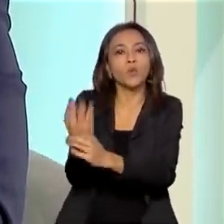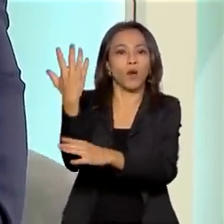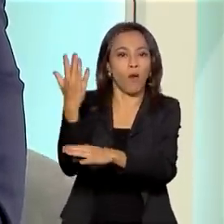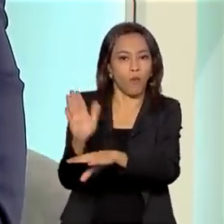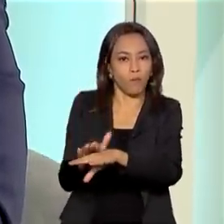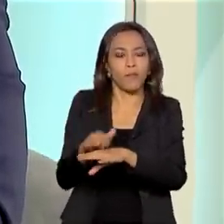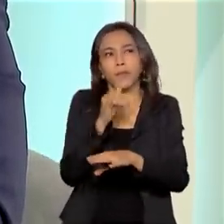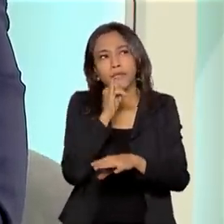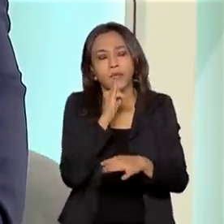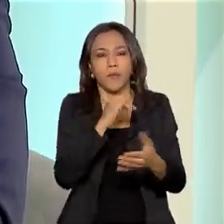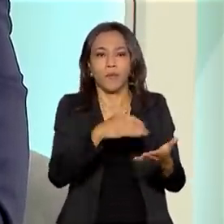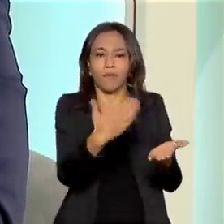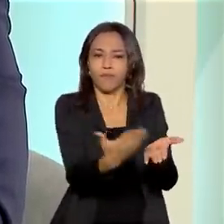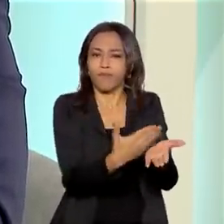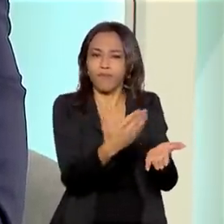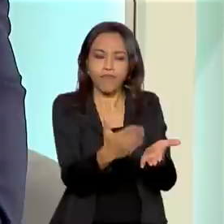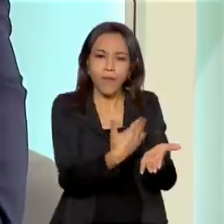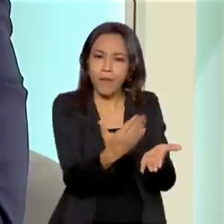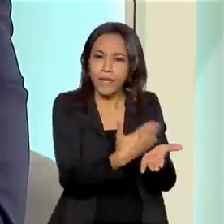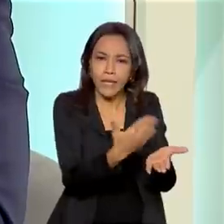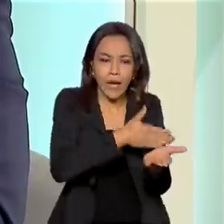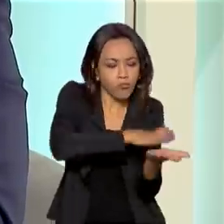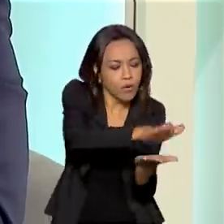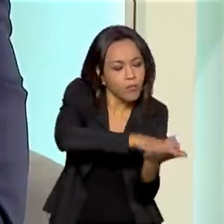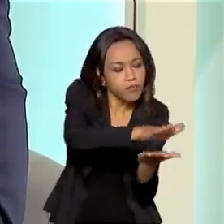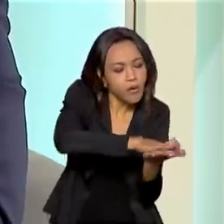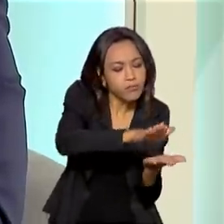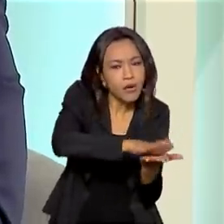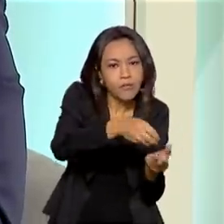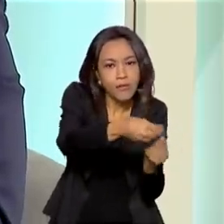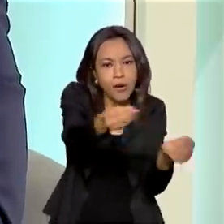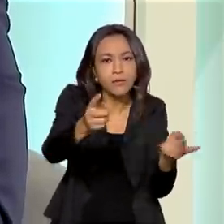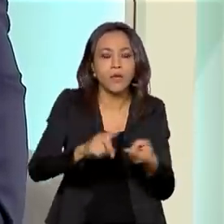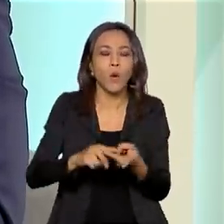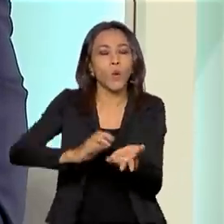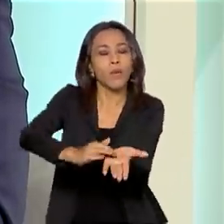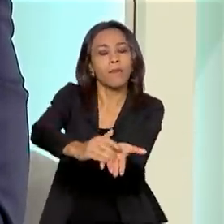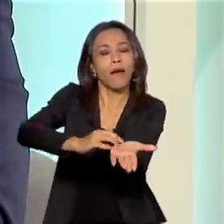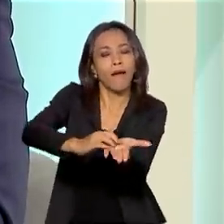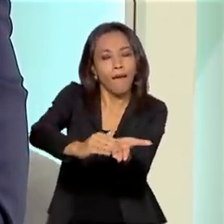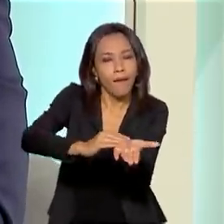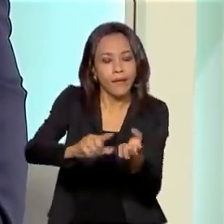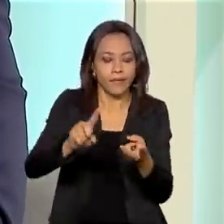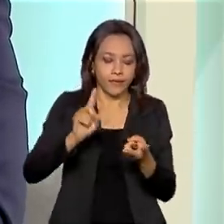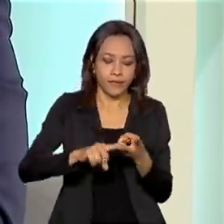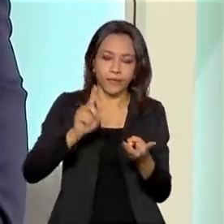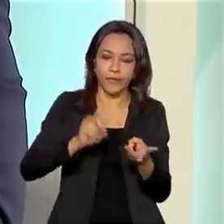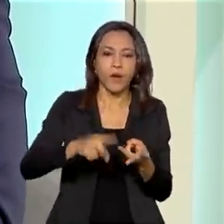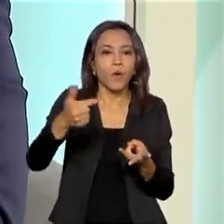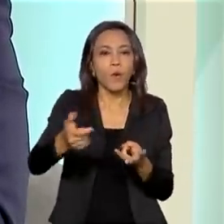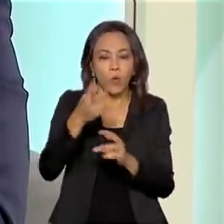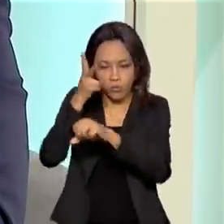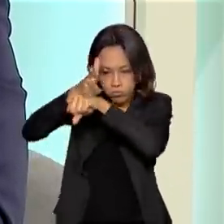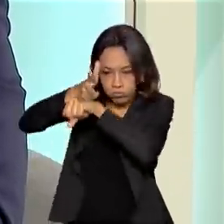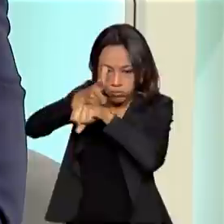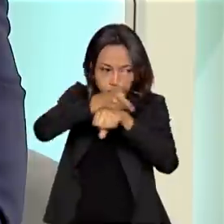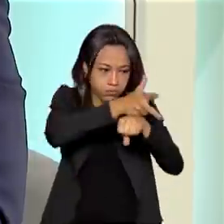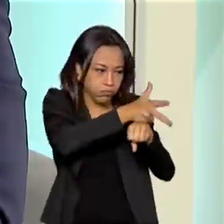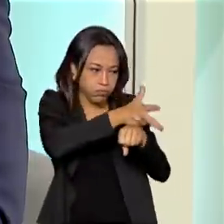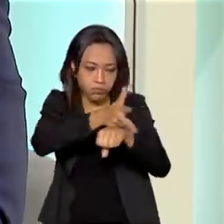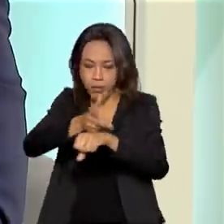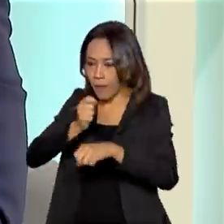Materiais didáticos, materiais de inclusão, como material em braile, material da própria mídia, cobertura,